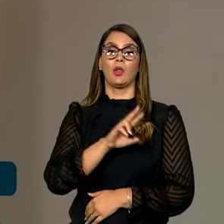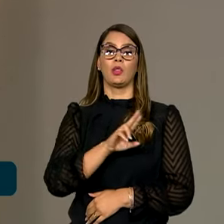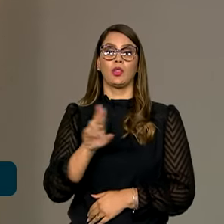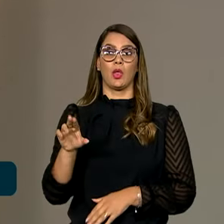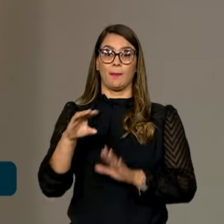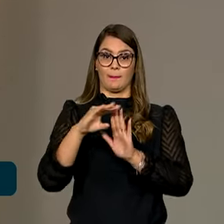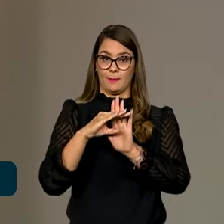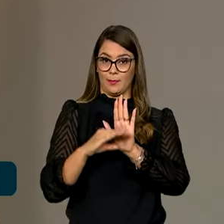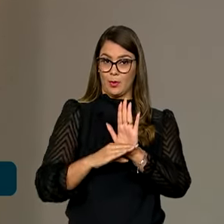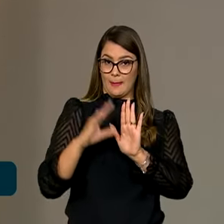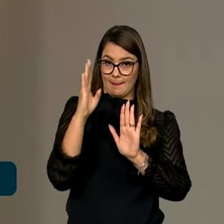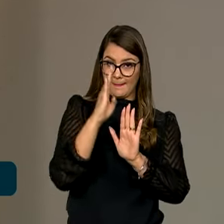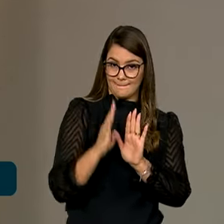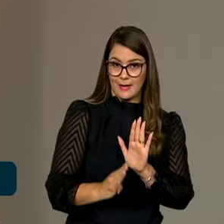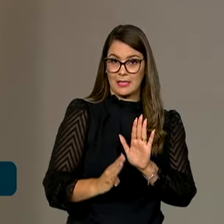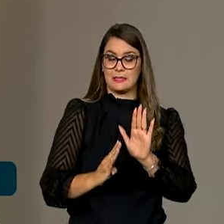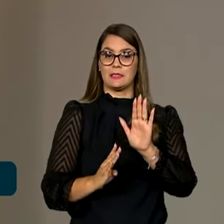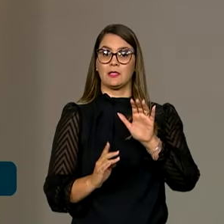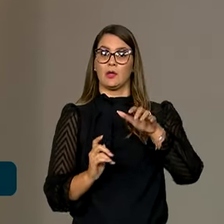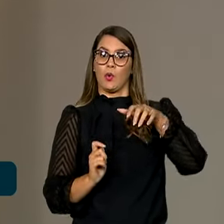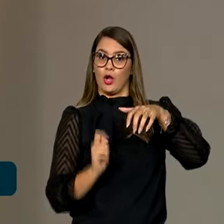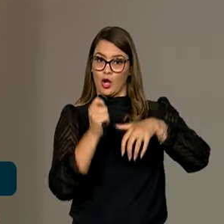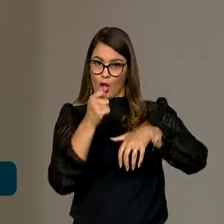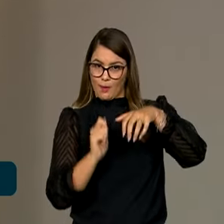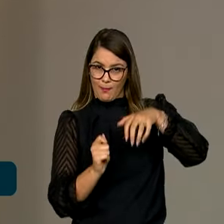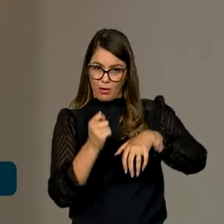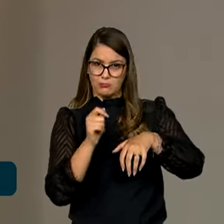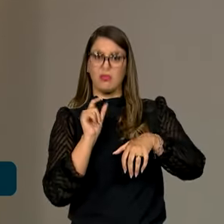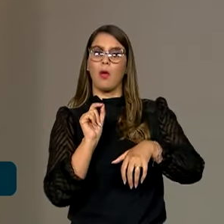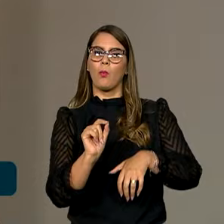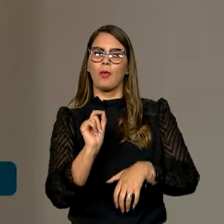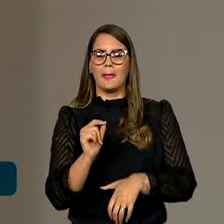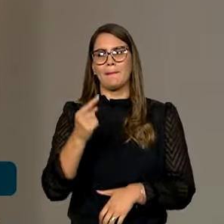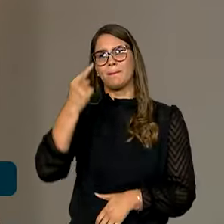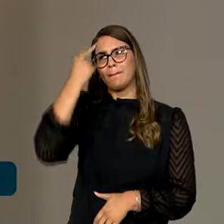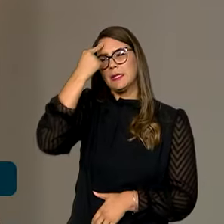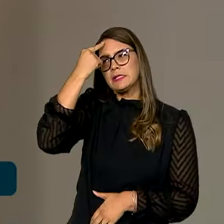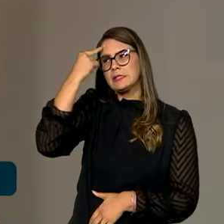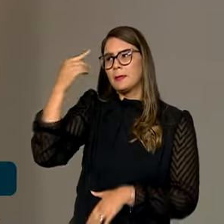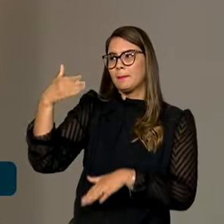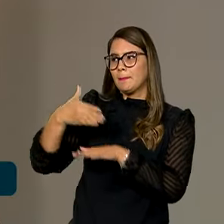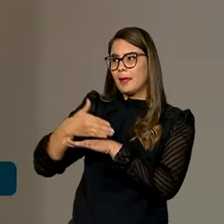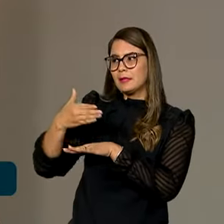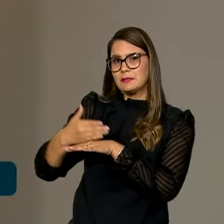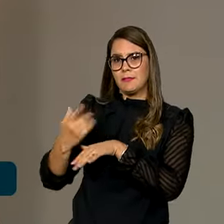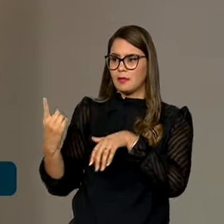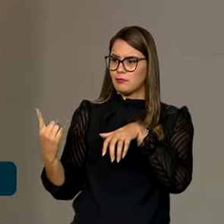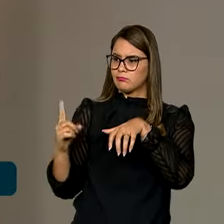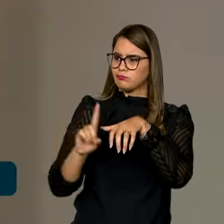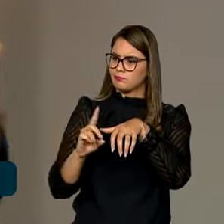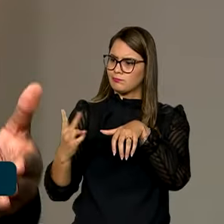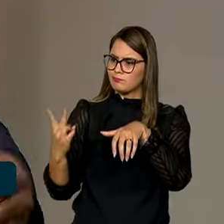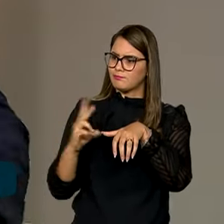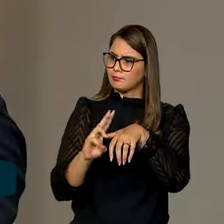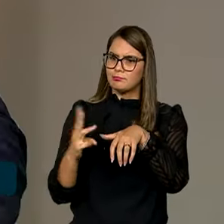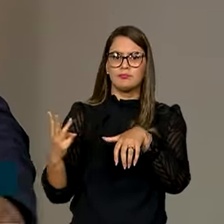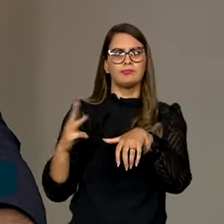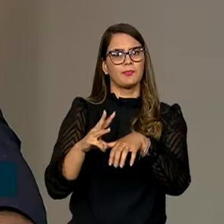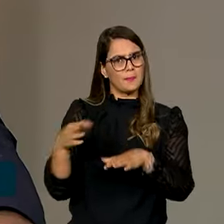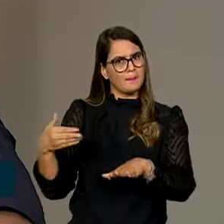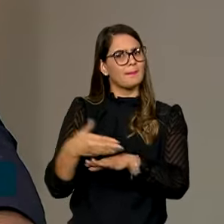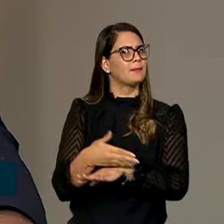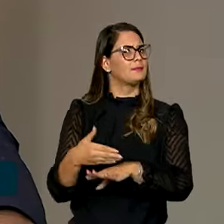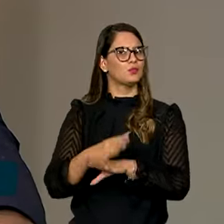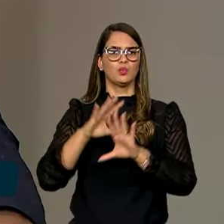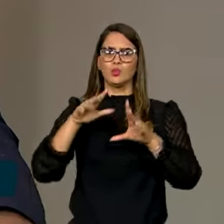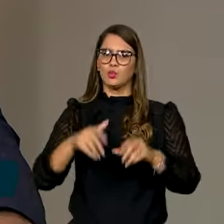Programa Brasil Quilombola, que nada mais é do que pensar a participação dos quilombolas em todos os programas sociais